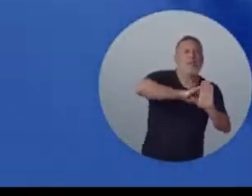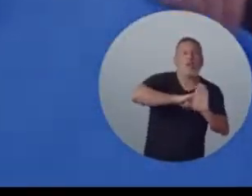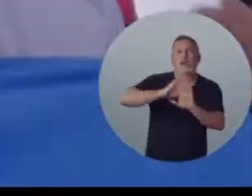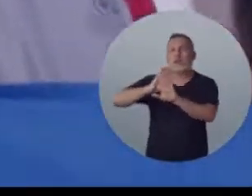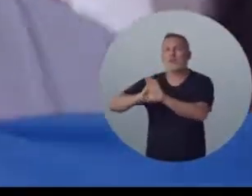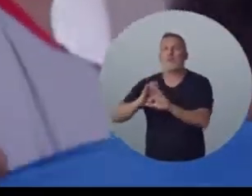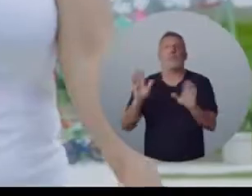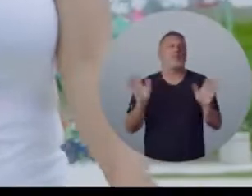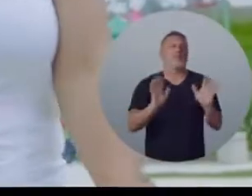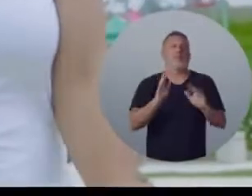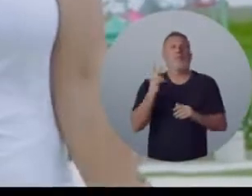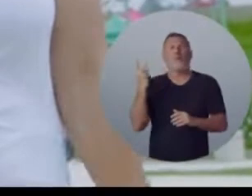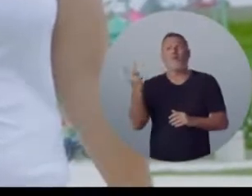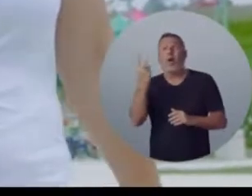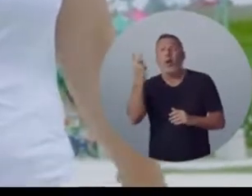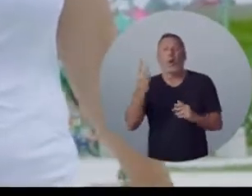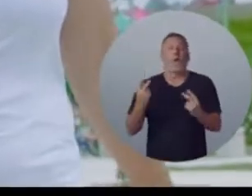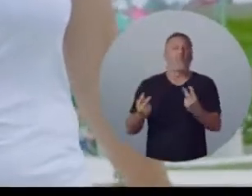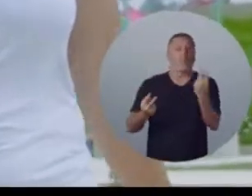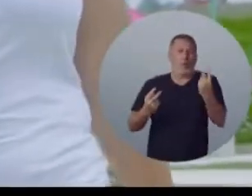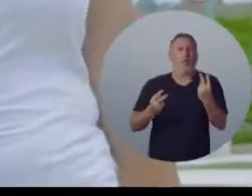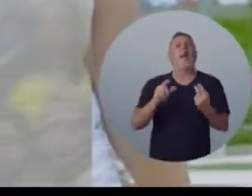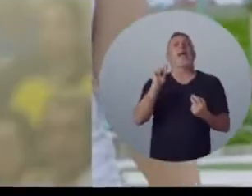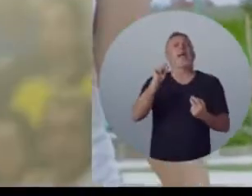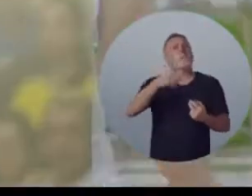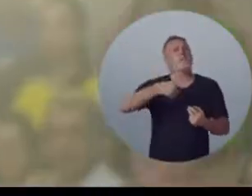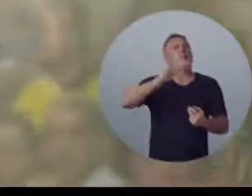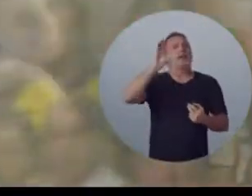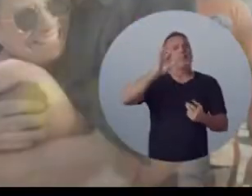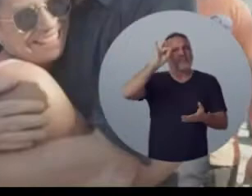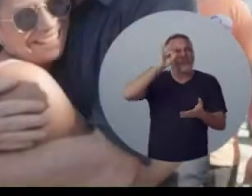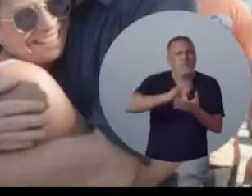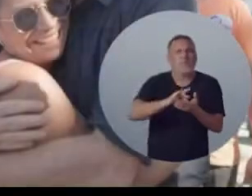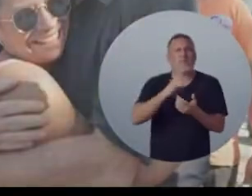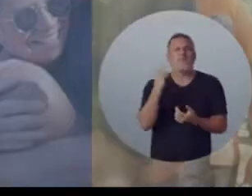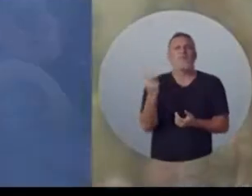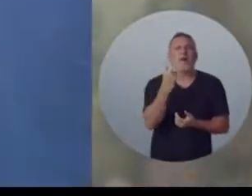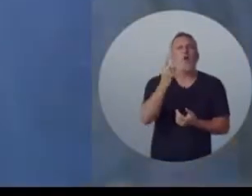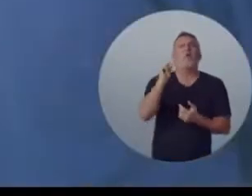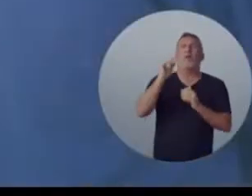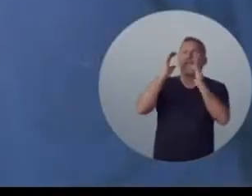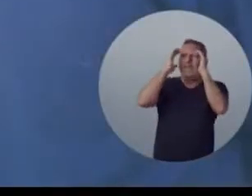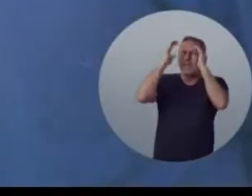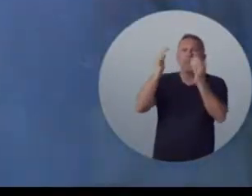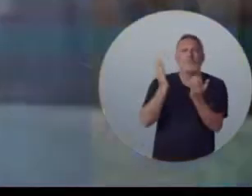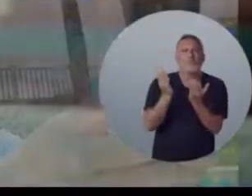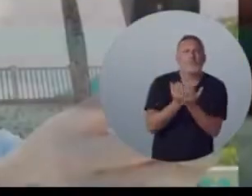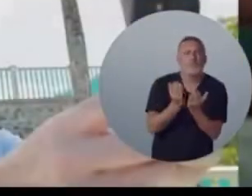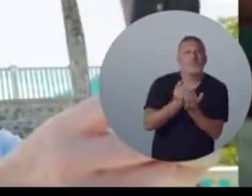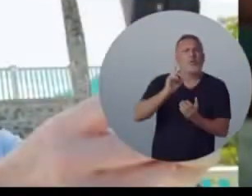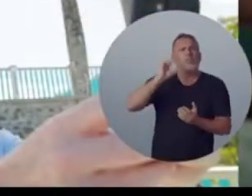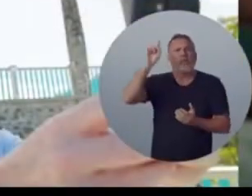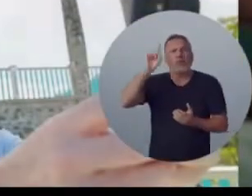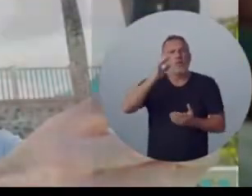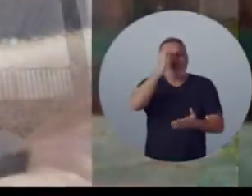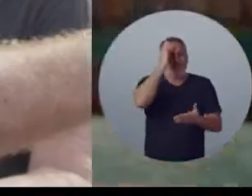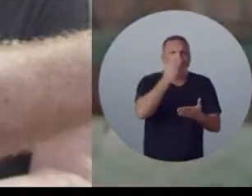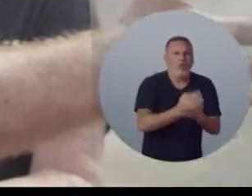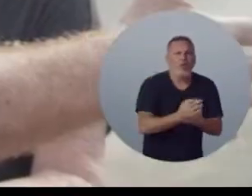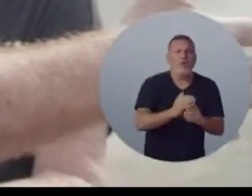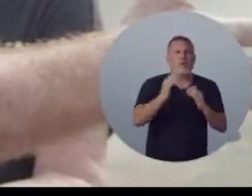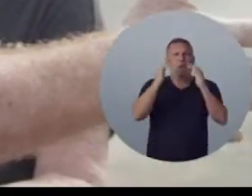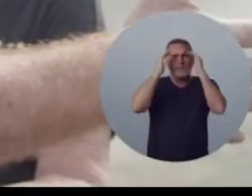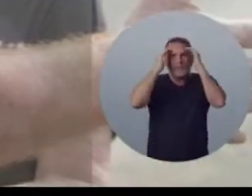disputa ideológica. É uma disputa de valores. E o candidato que representa os verdadeiros valores cristãos da fé,